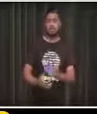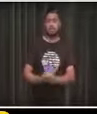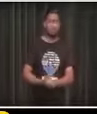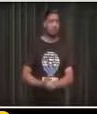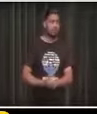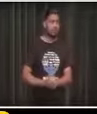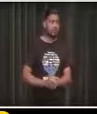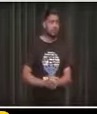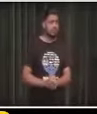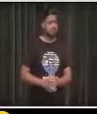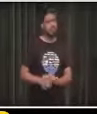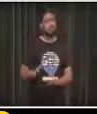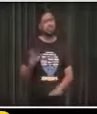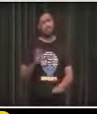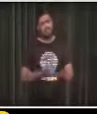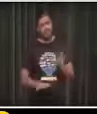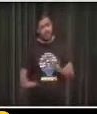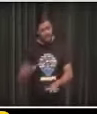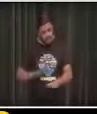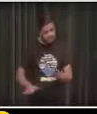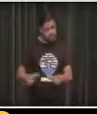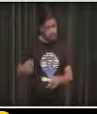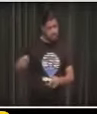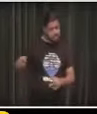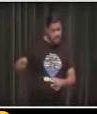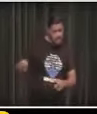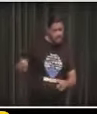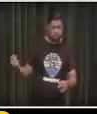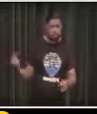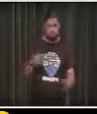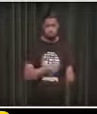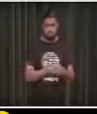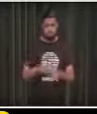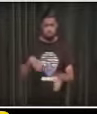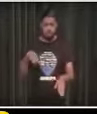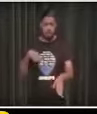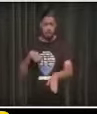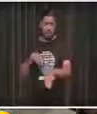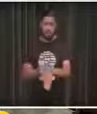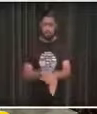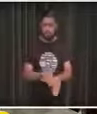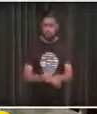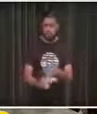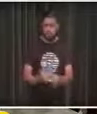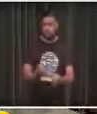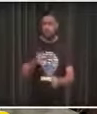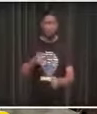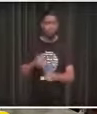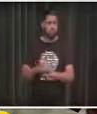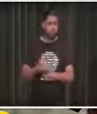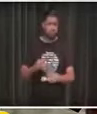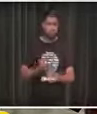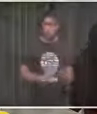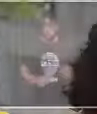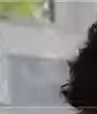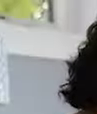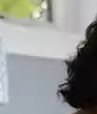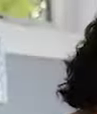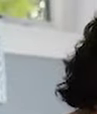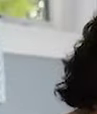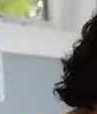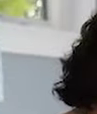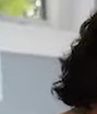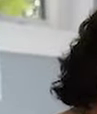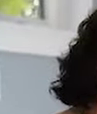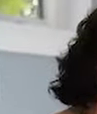Filho, cuidado com bala perdida, cuidado com atropelamento, cuidado com tudo que existe no mundo. Vamos